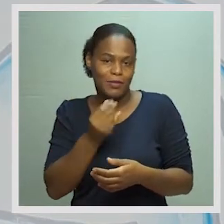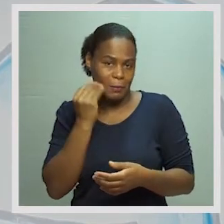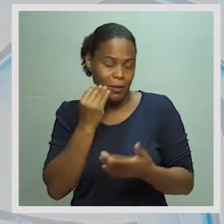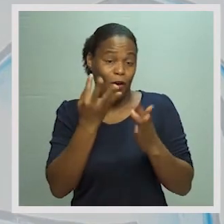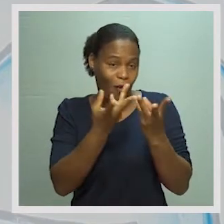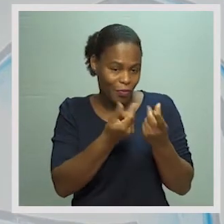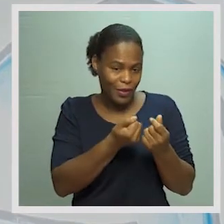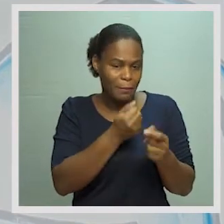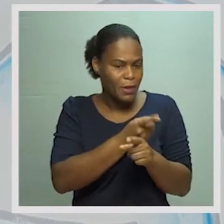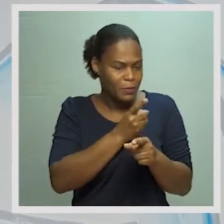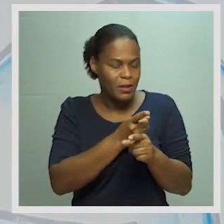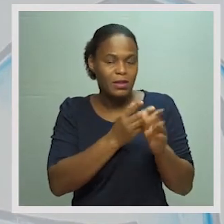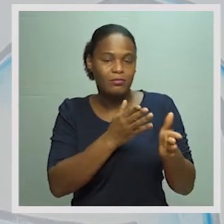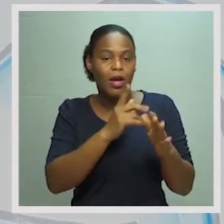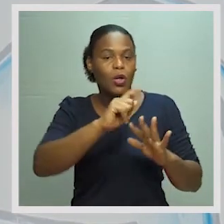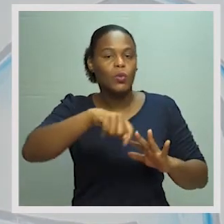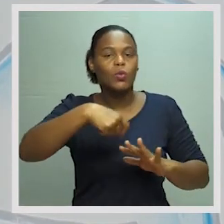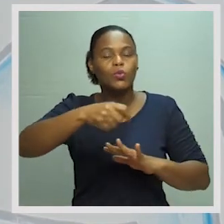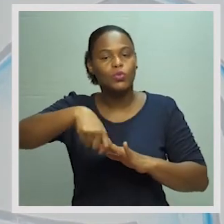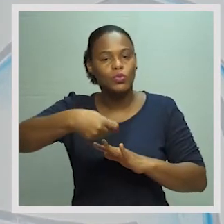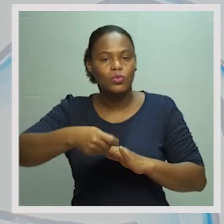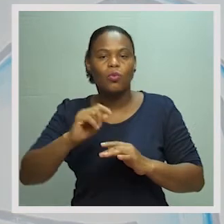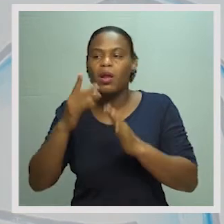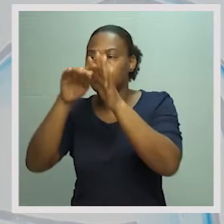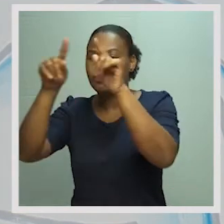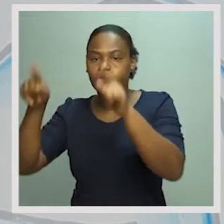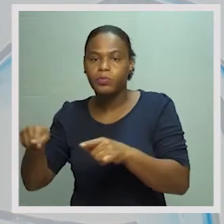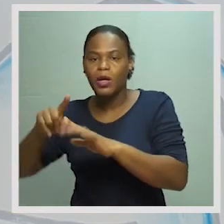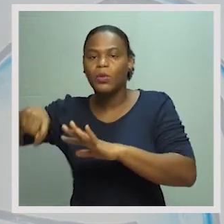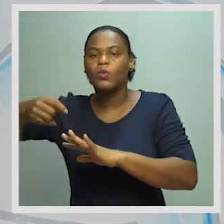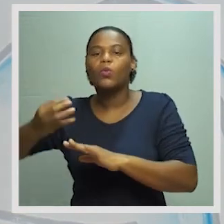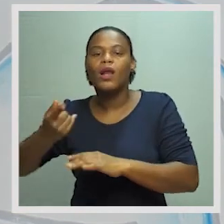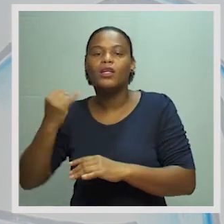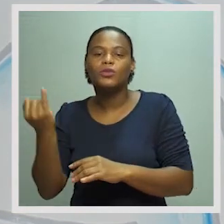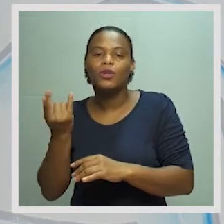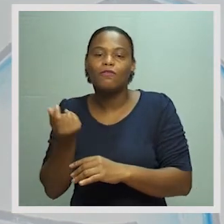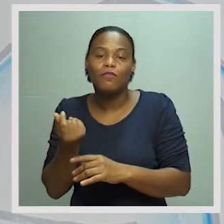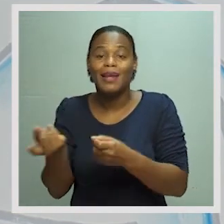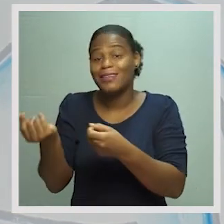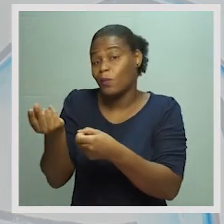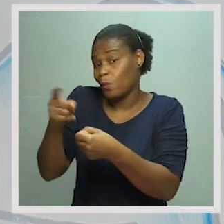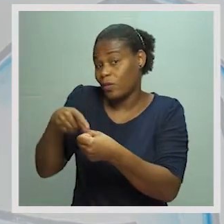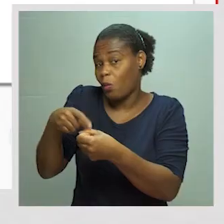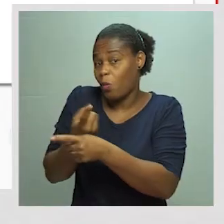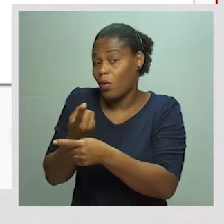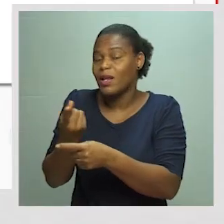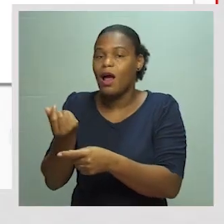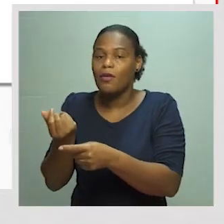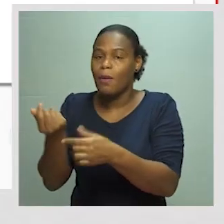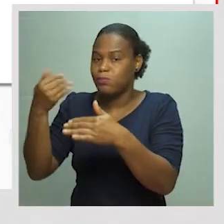De um lado, os recursos. Neste caso, quais são os recursos das instituições financeiras? Recursos é o que entra.